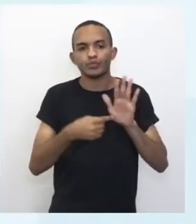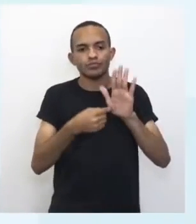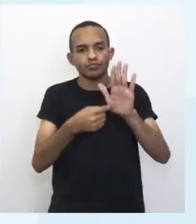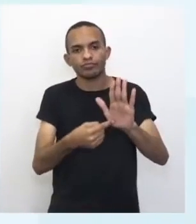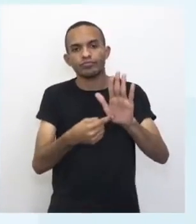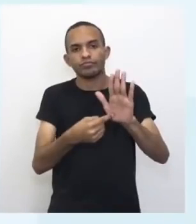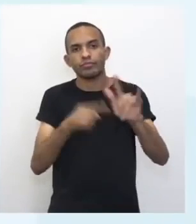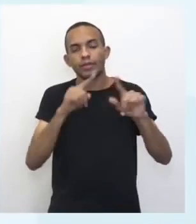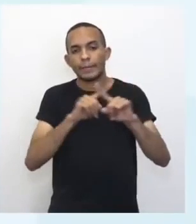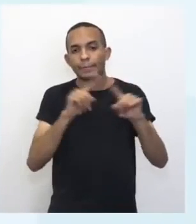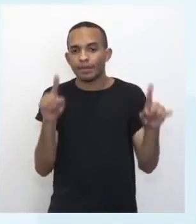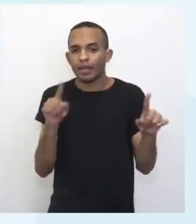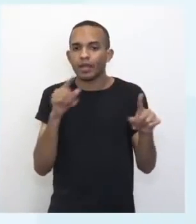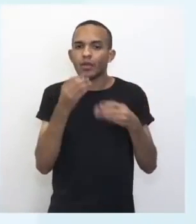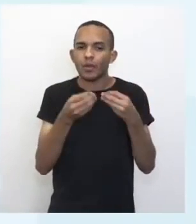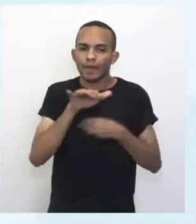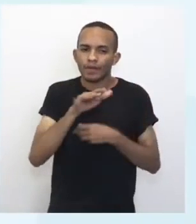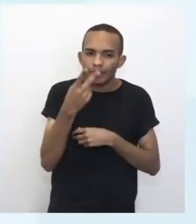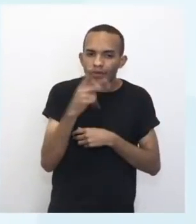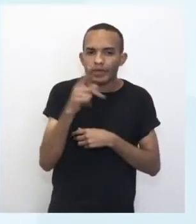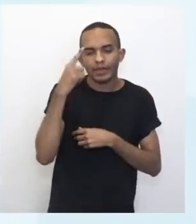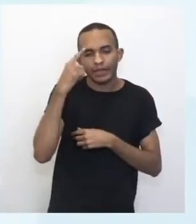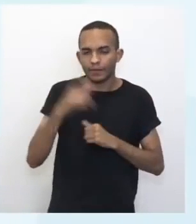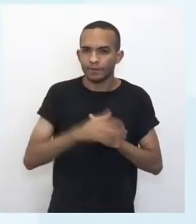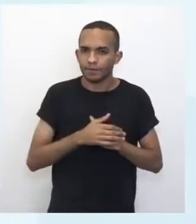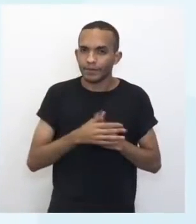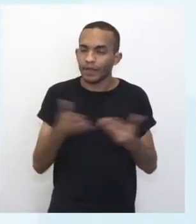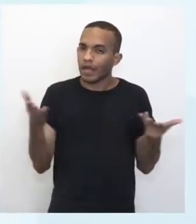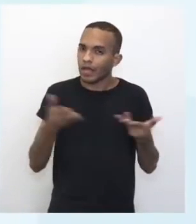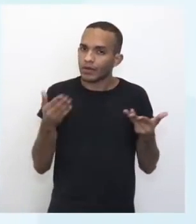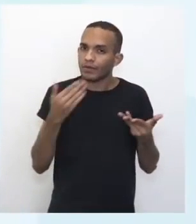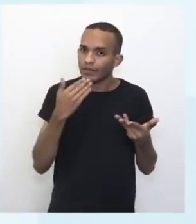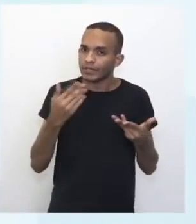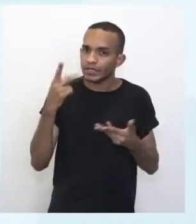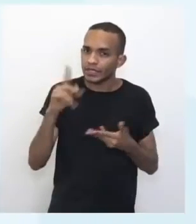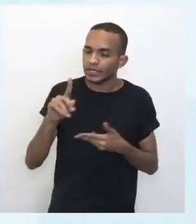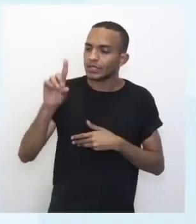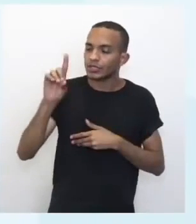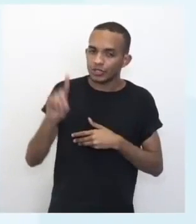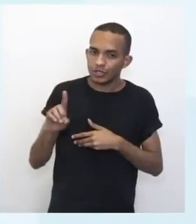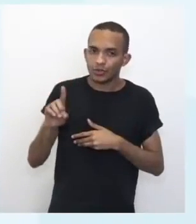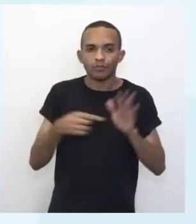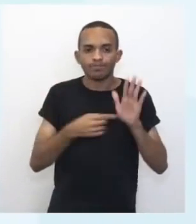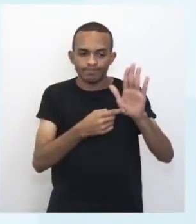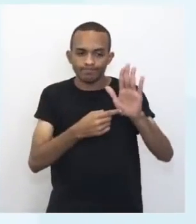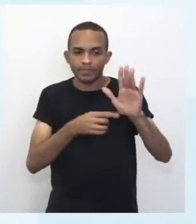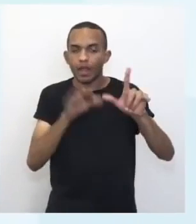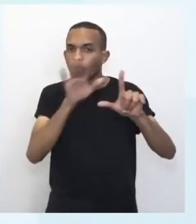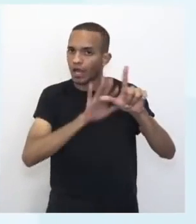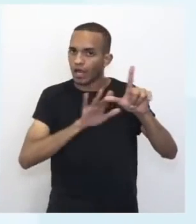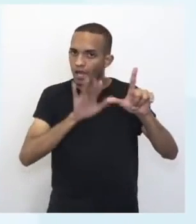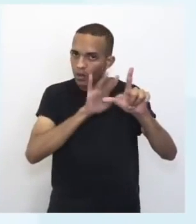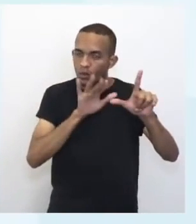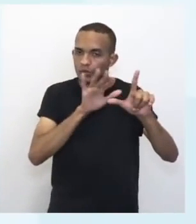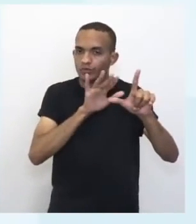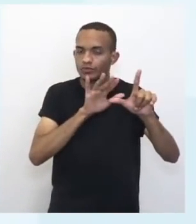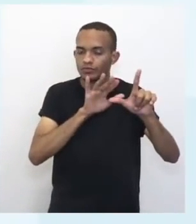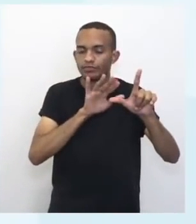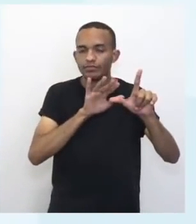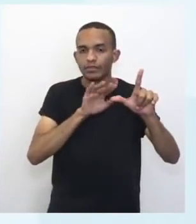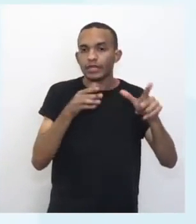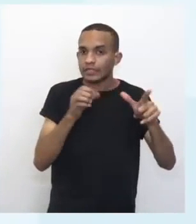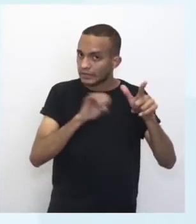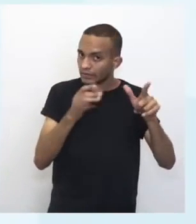apontado, mas seria mais ou menos essa ideia. Vou pedir pro diretor deixar um tempo na tela. Esse é o QR Code. Se vocês quiserem